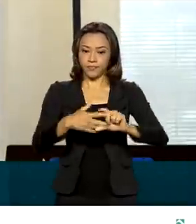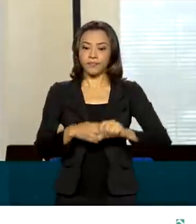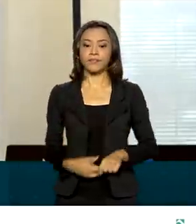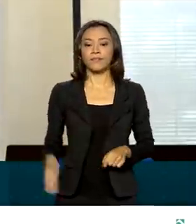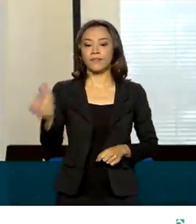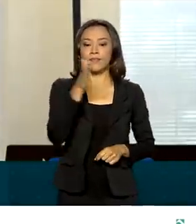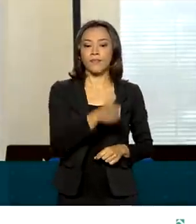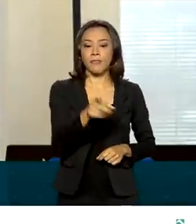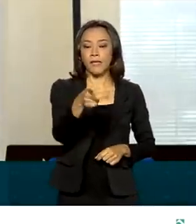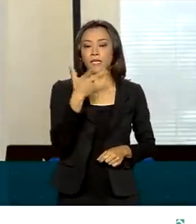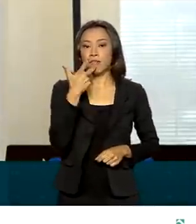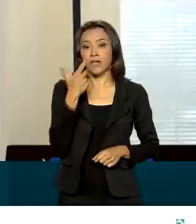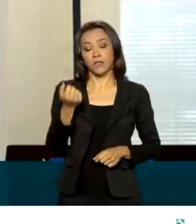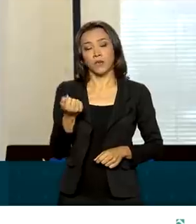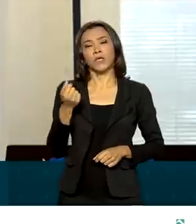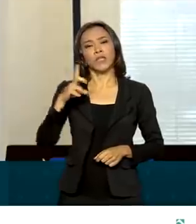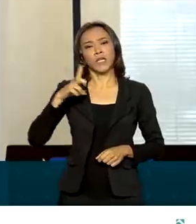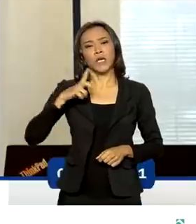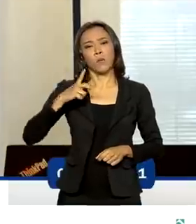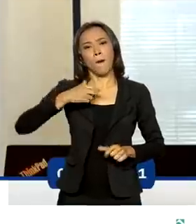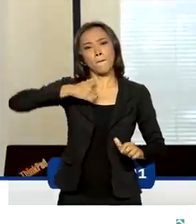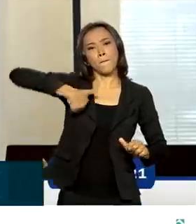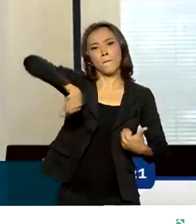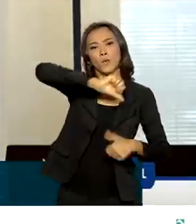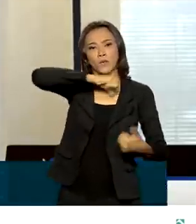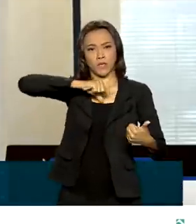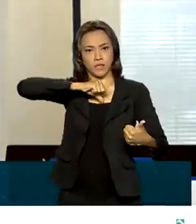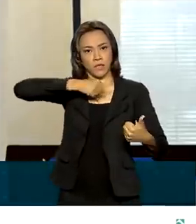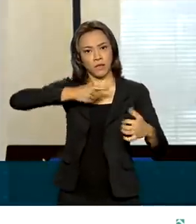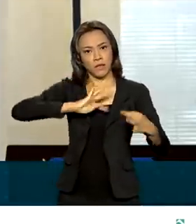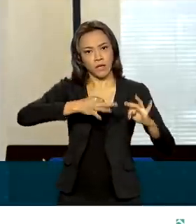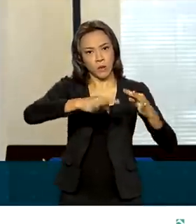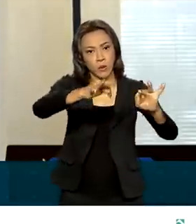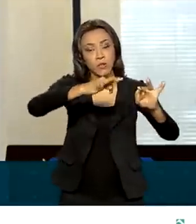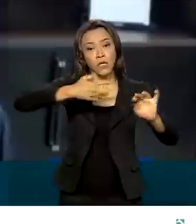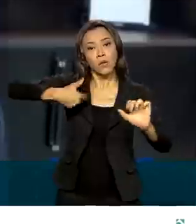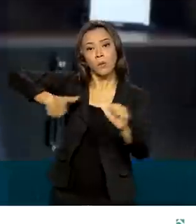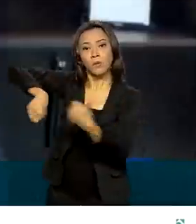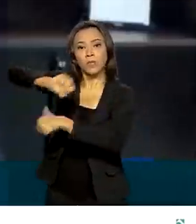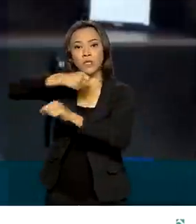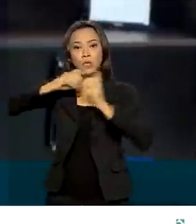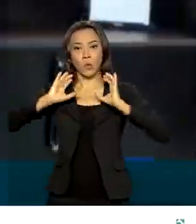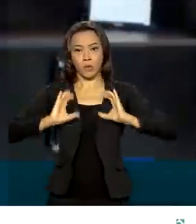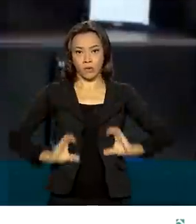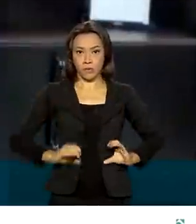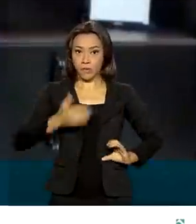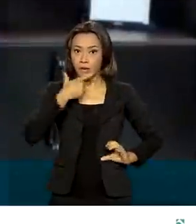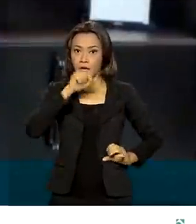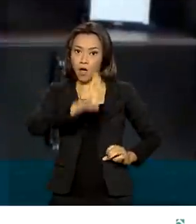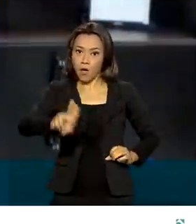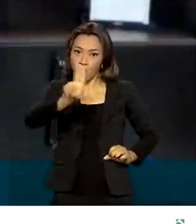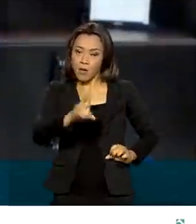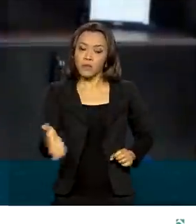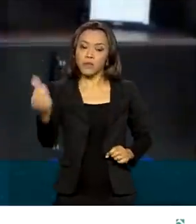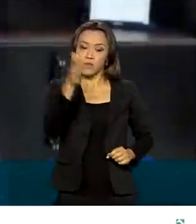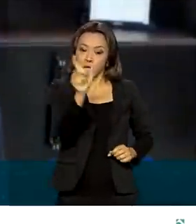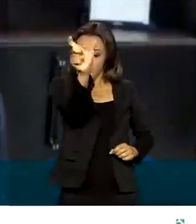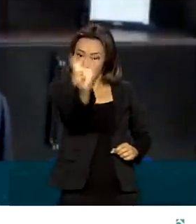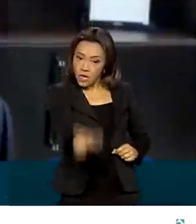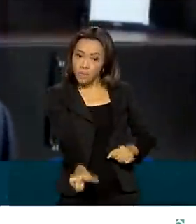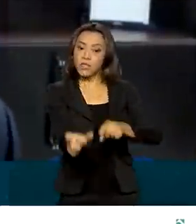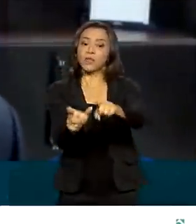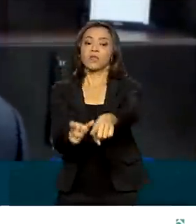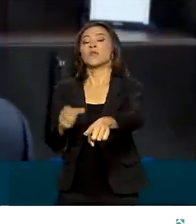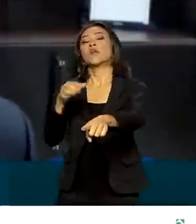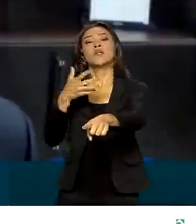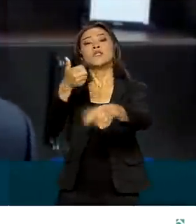tecnológica, seguida de uma mudança de comportamento do consumidor. O advogado-geral da União, Bruno Bianco,